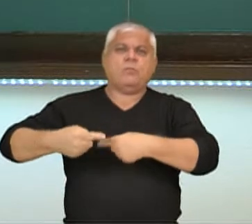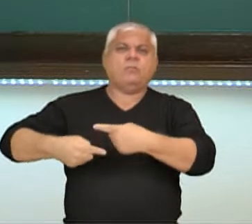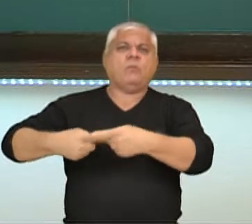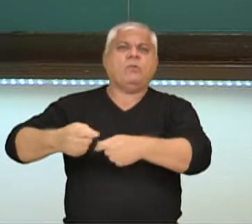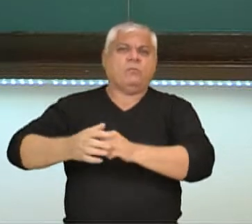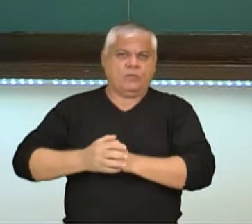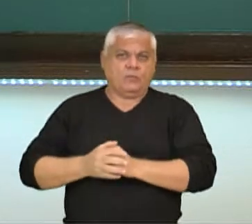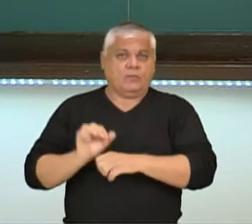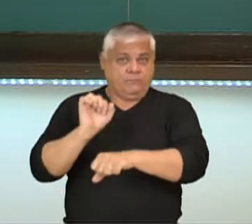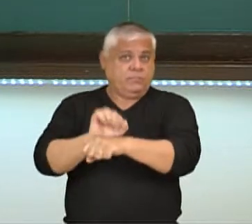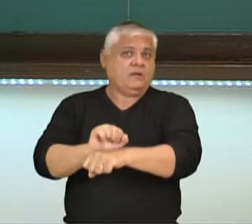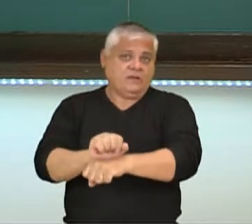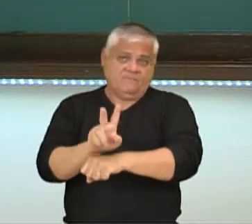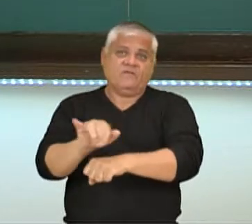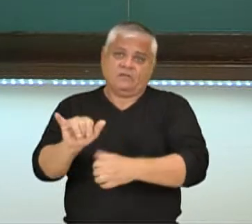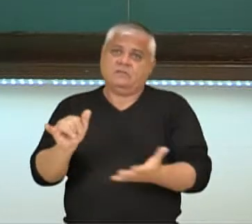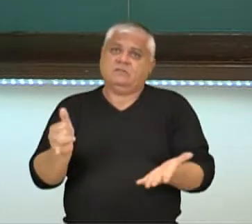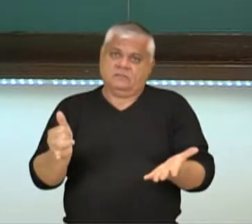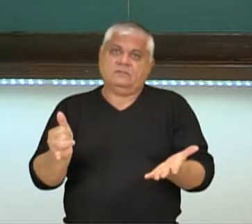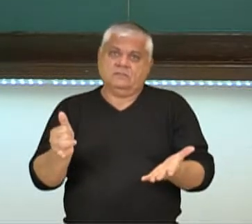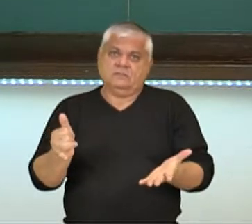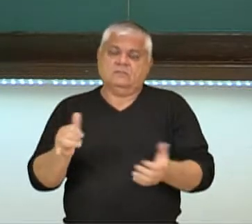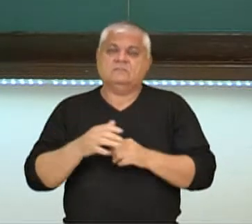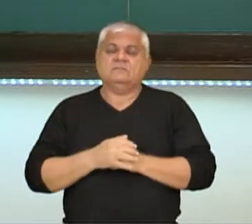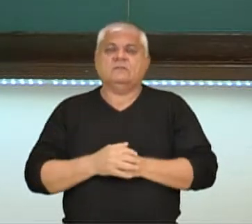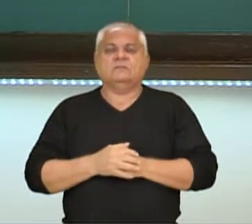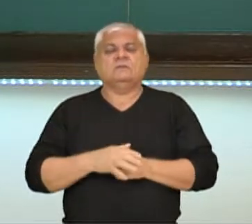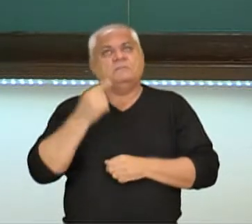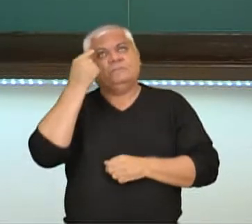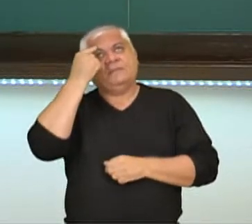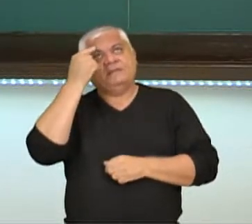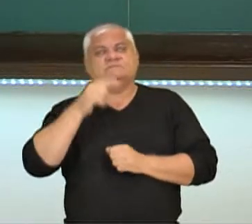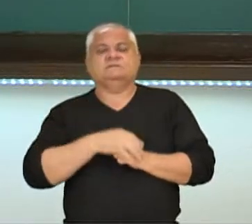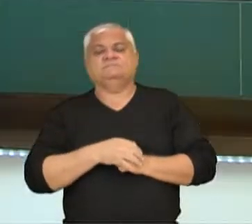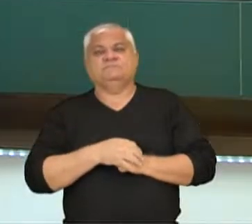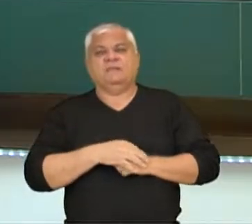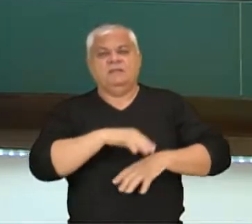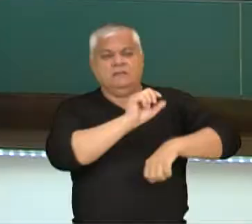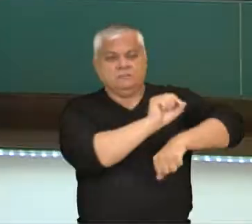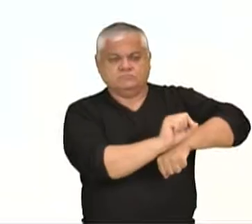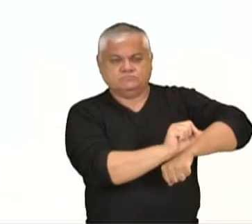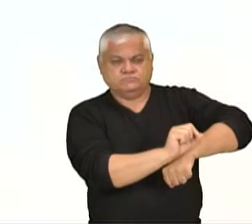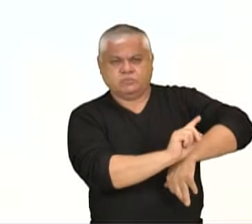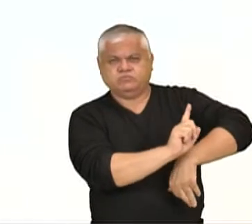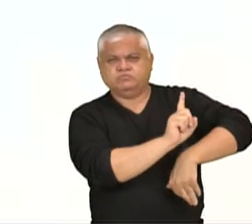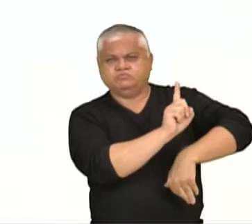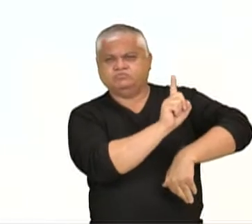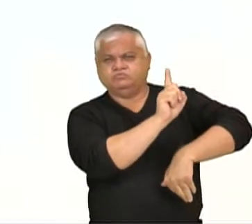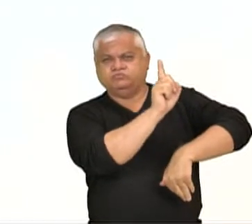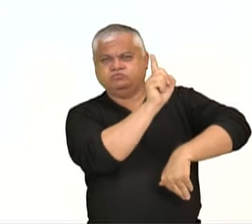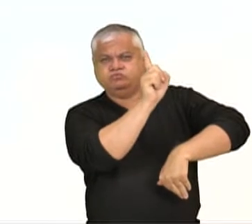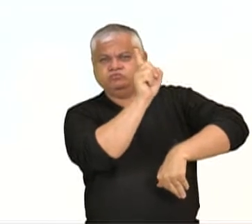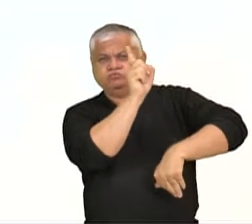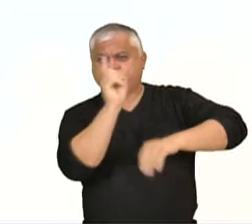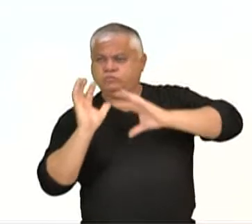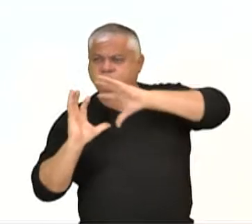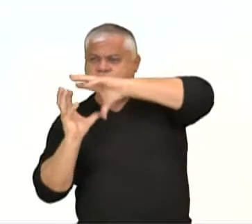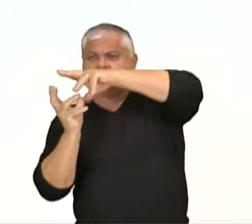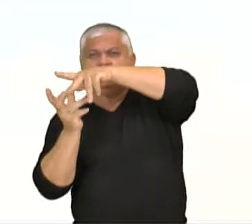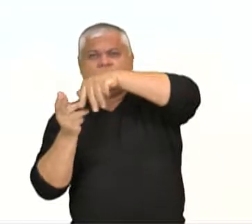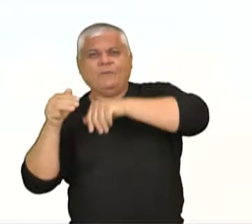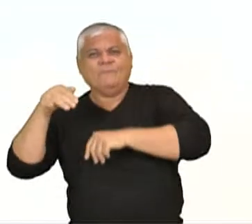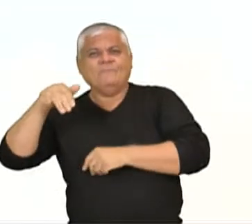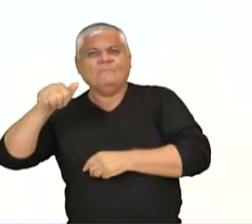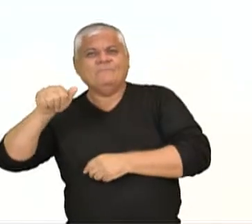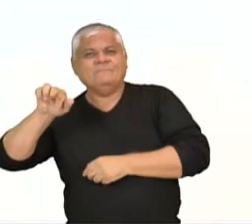né, uma hora ela vai parar. Imagine agora uma nave voando para Marte, chega lá numa